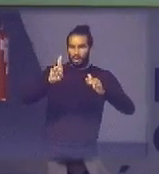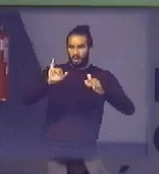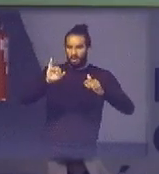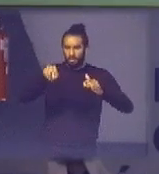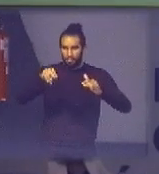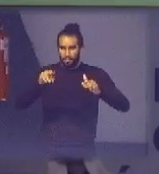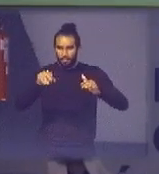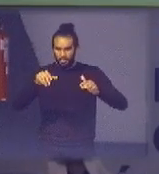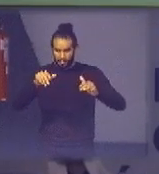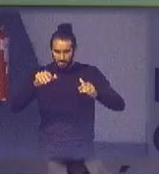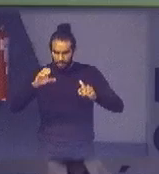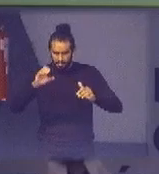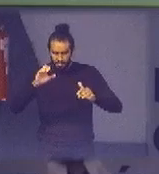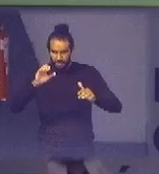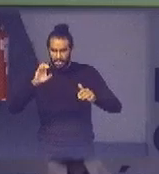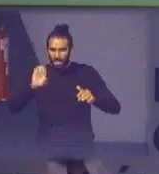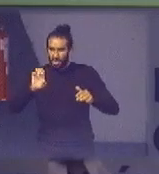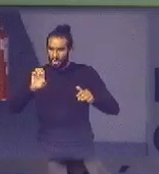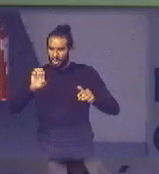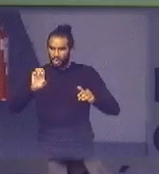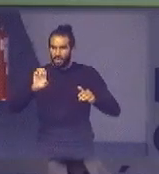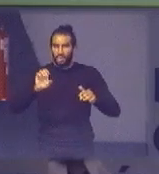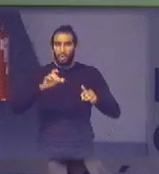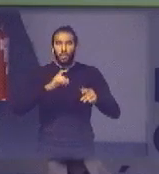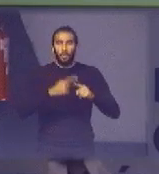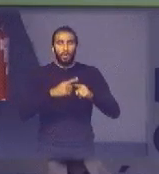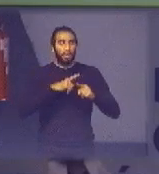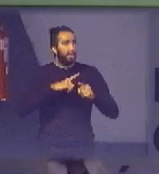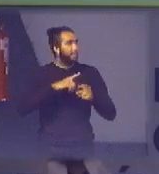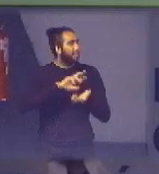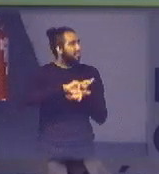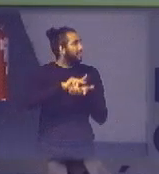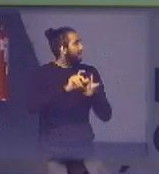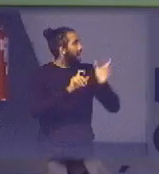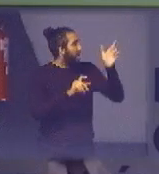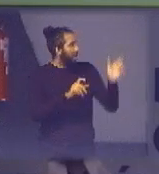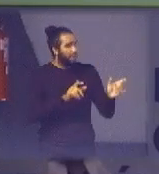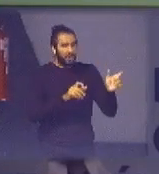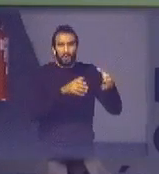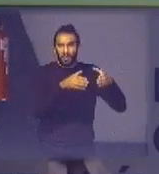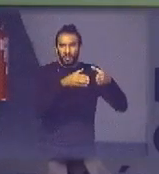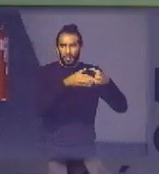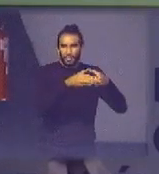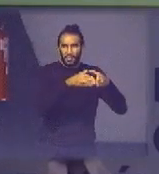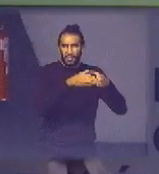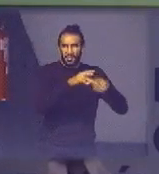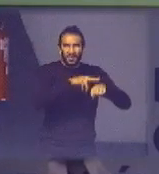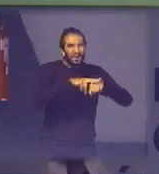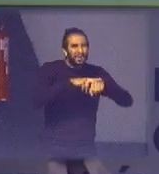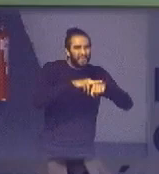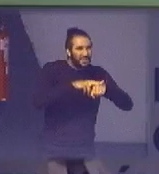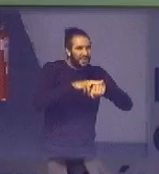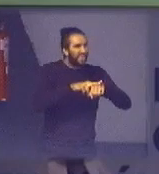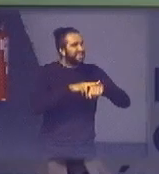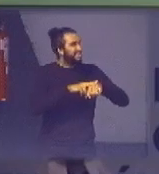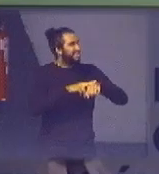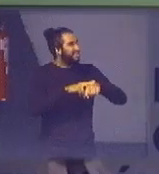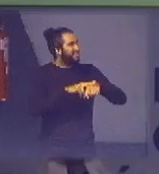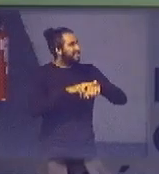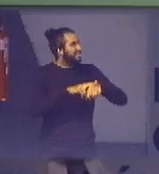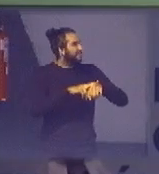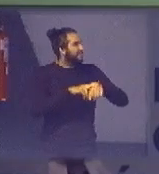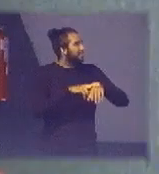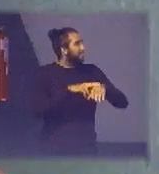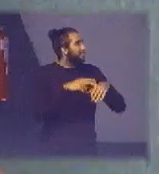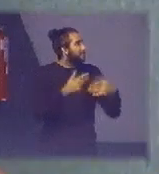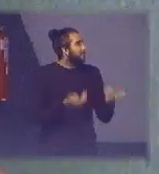movimento que junta os geeks com o pessoal verde os aficionados por gamers então o primeiro